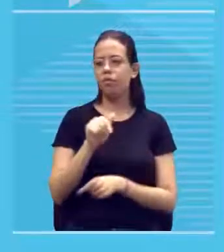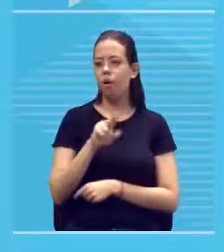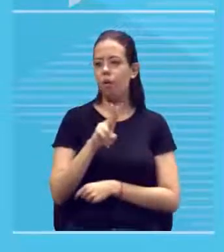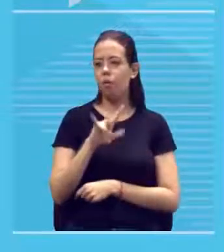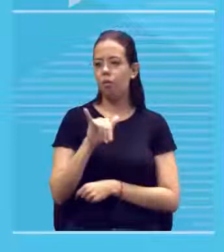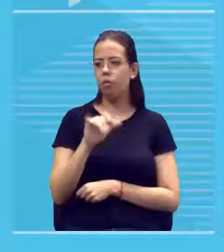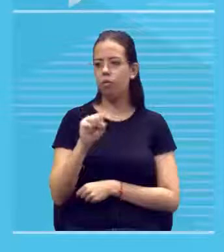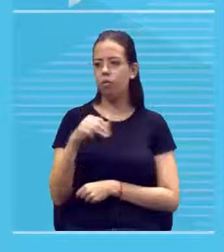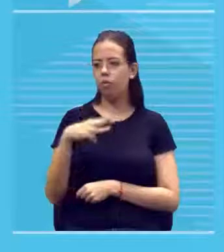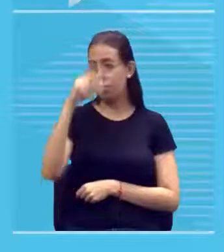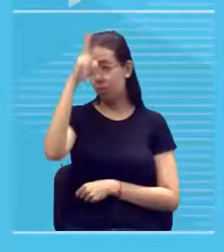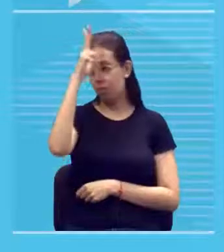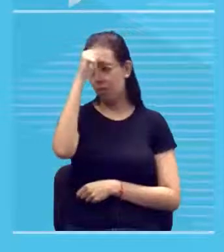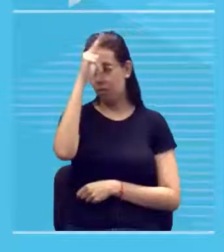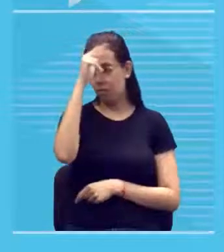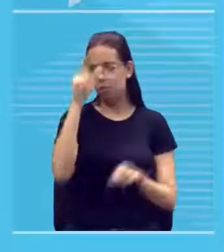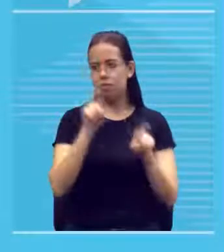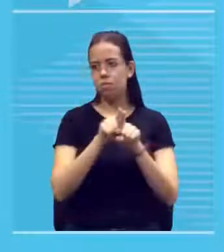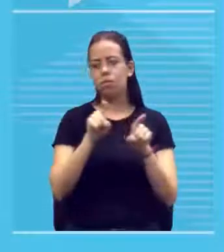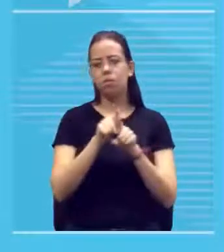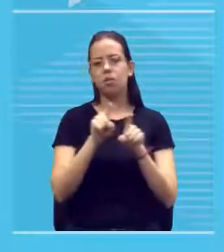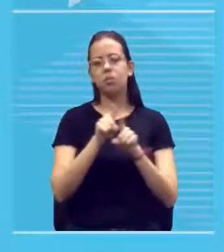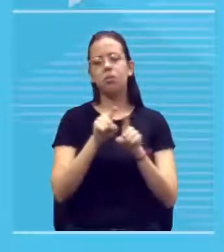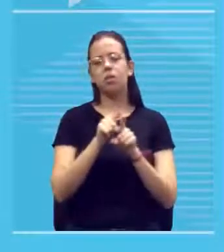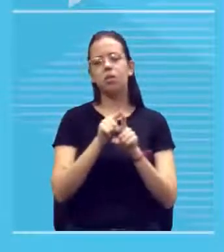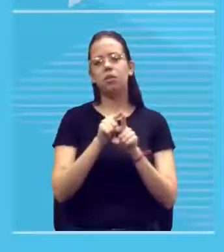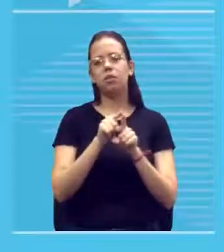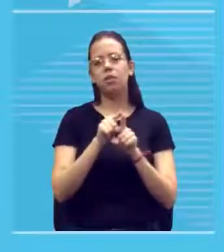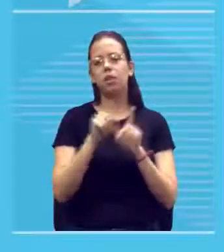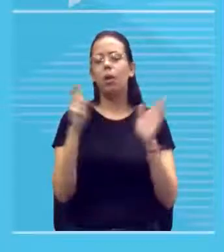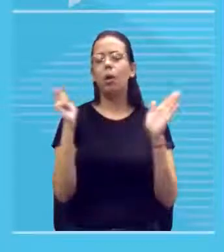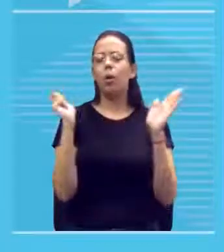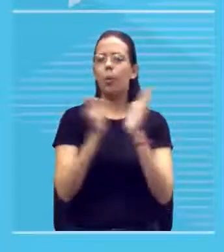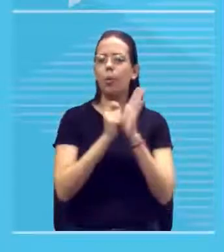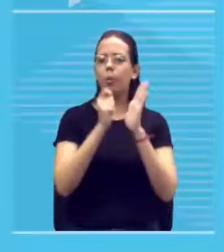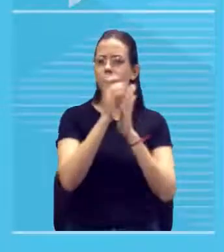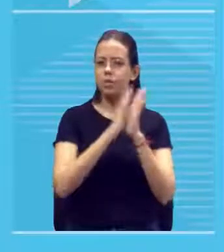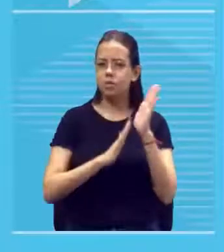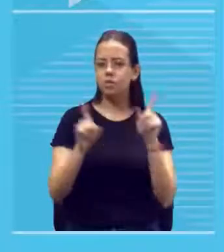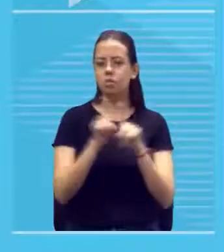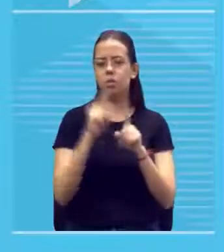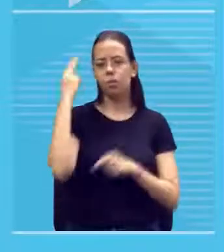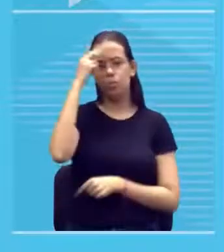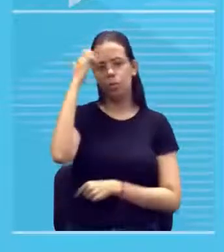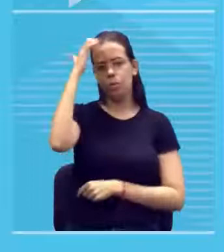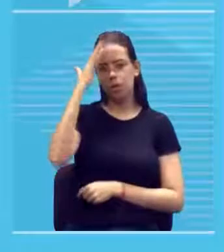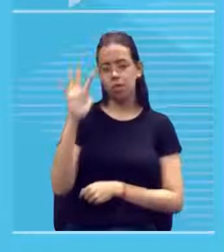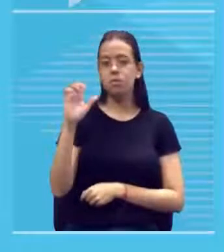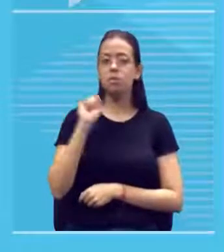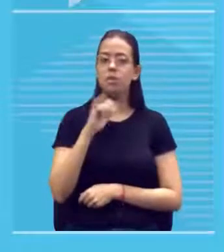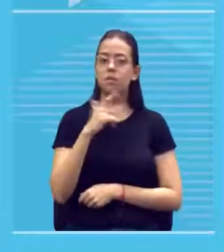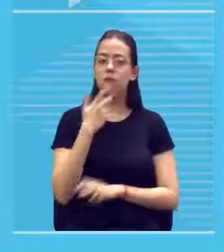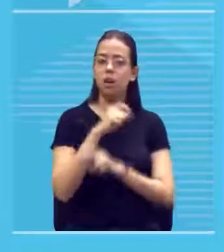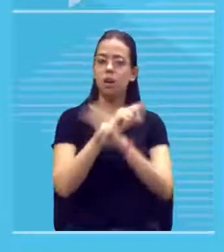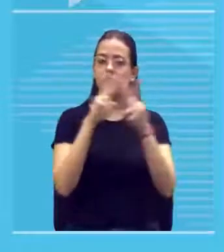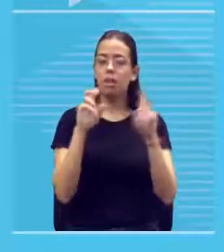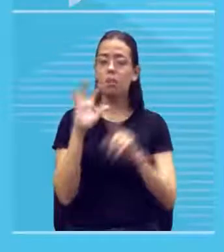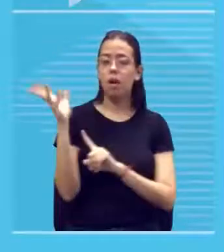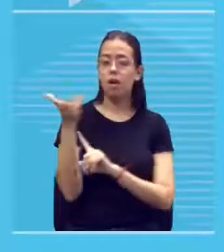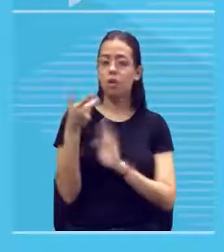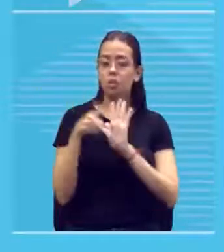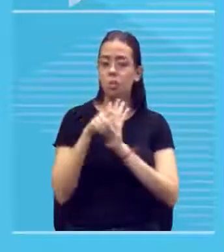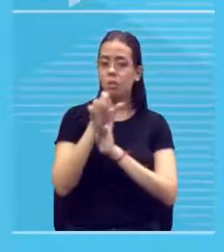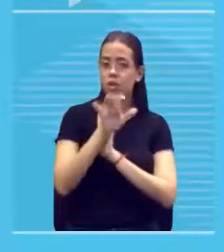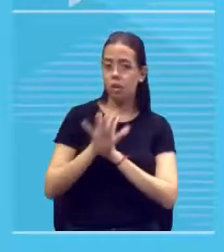expressionismo o surrealismo e cada um e se falando de arte europeia cada um procurou